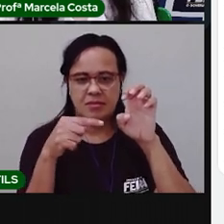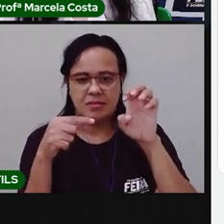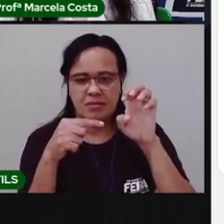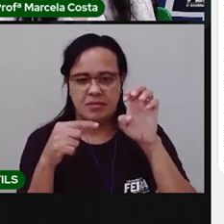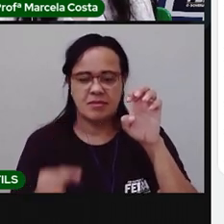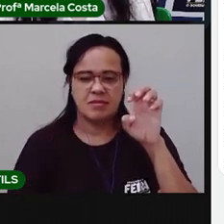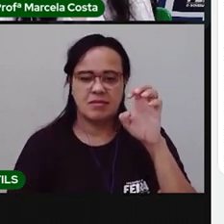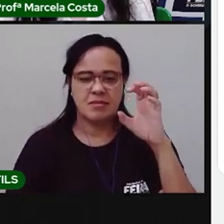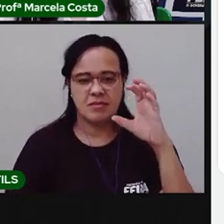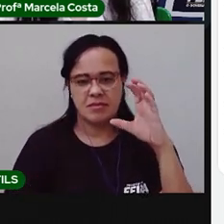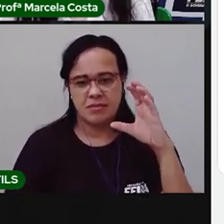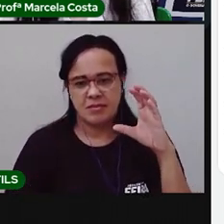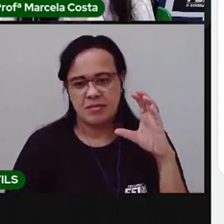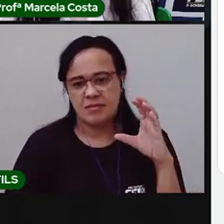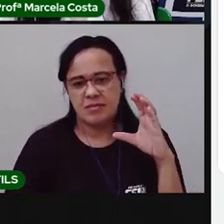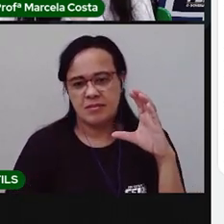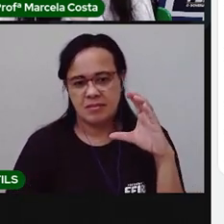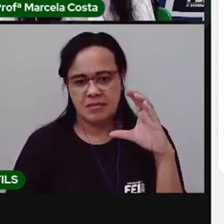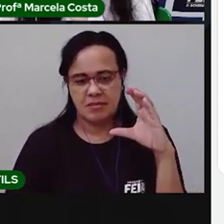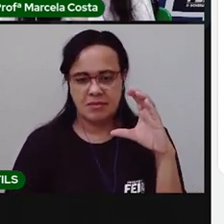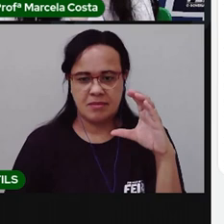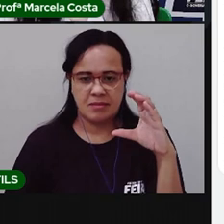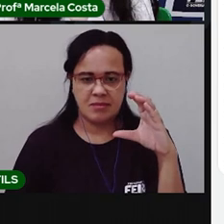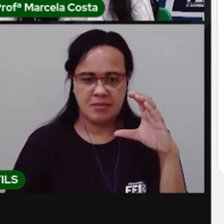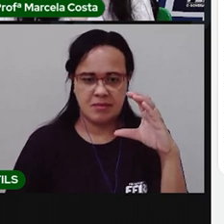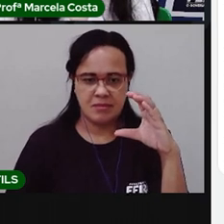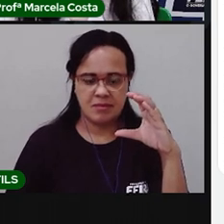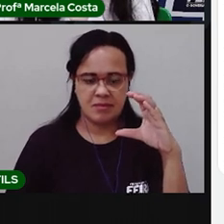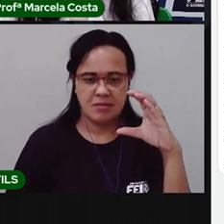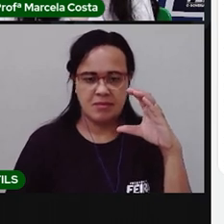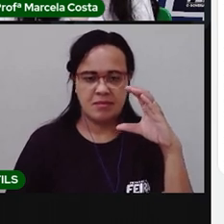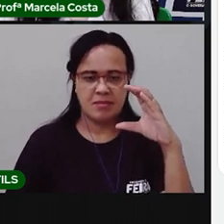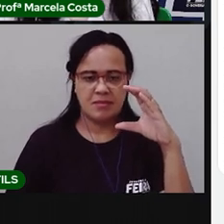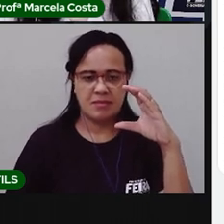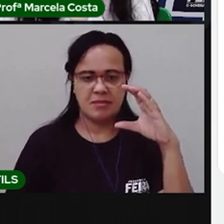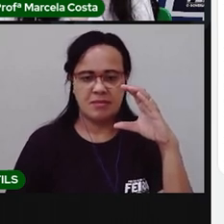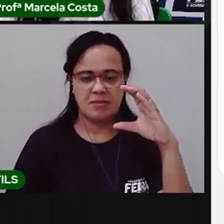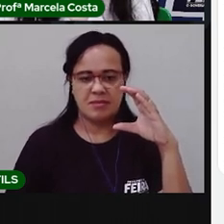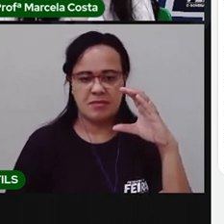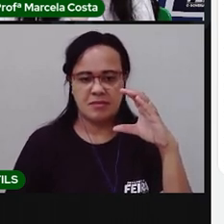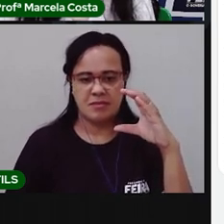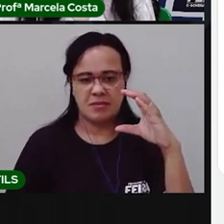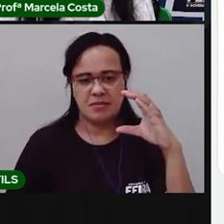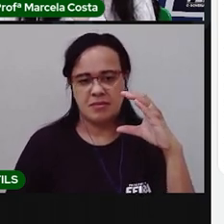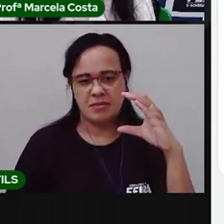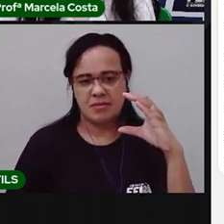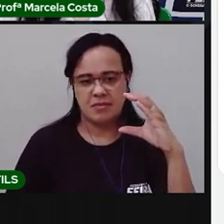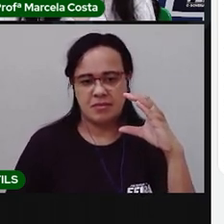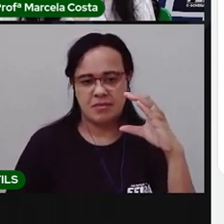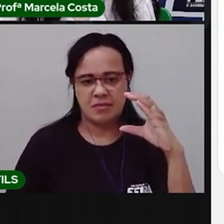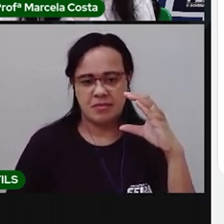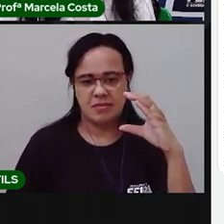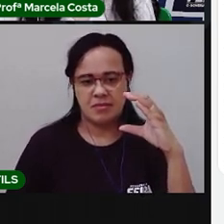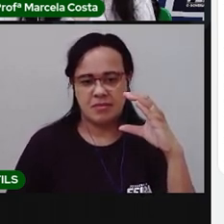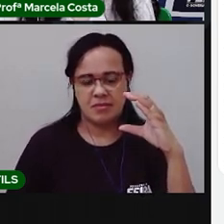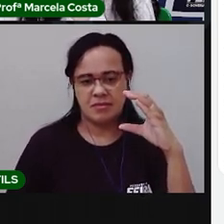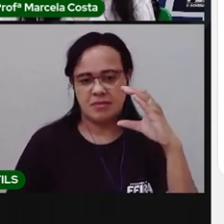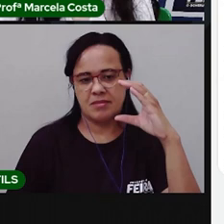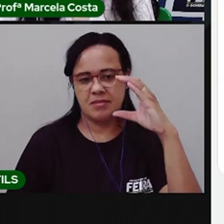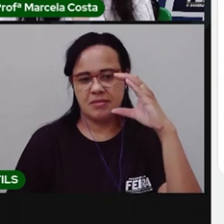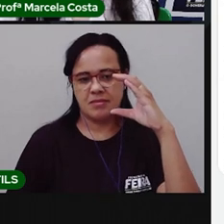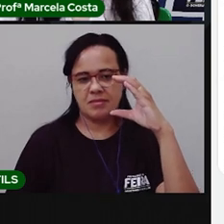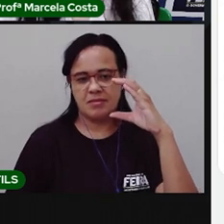E o Ca. Vamos fazer o C de novo. Ó. Puxei o C.